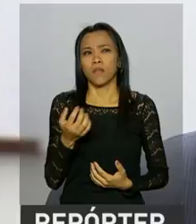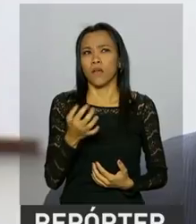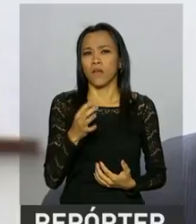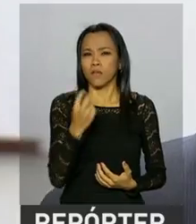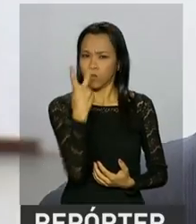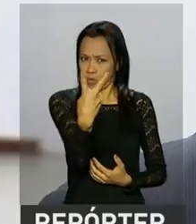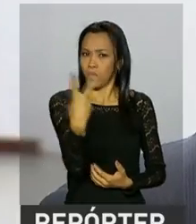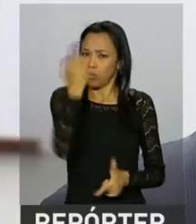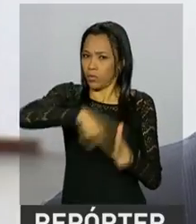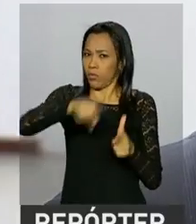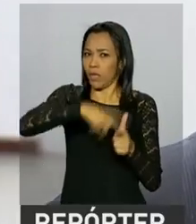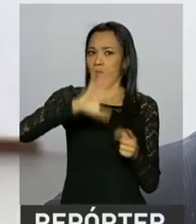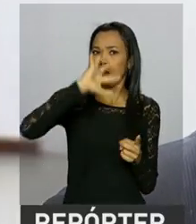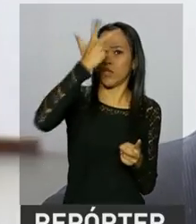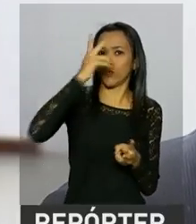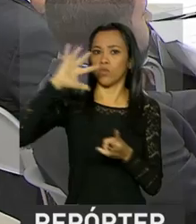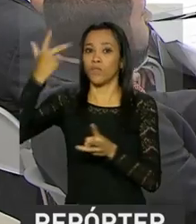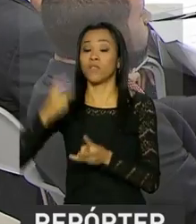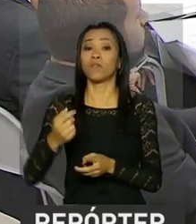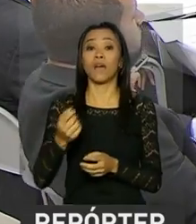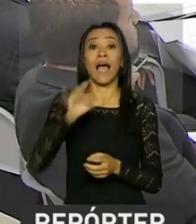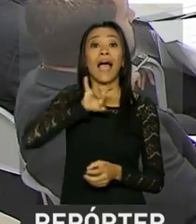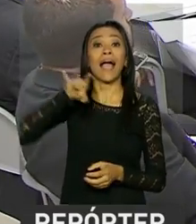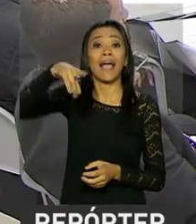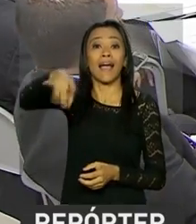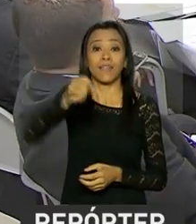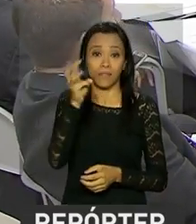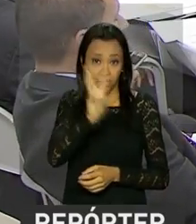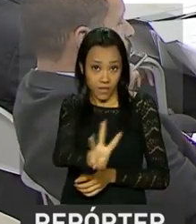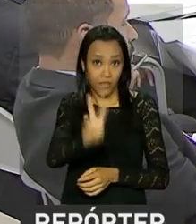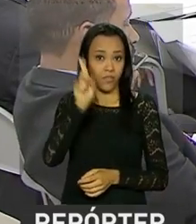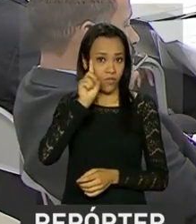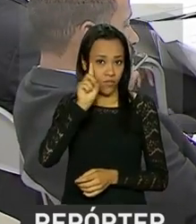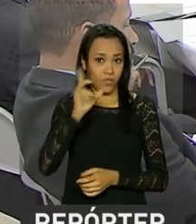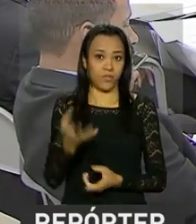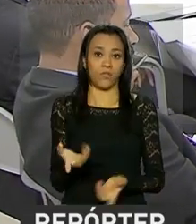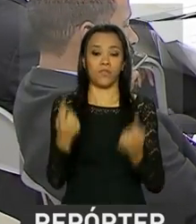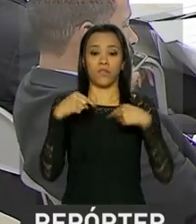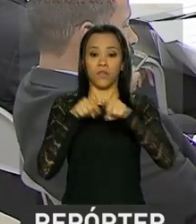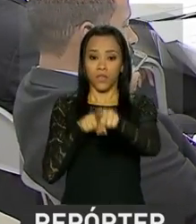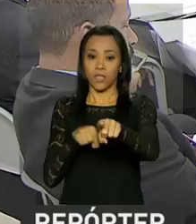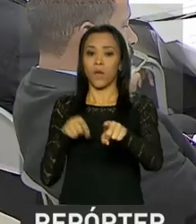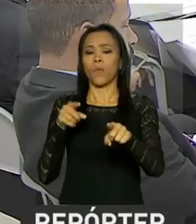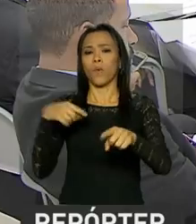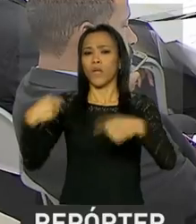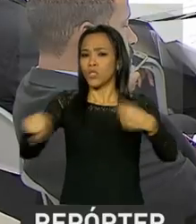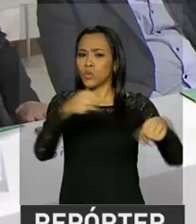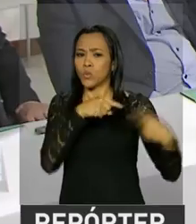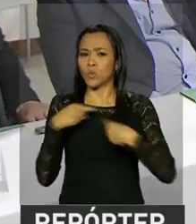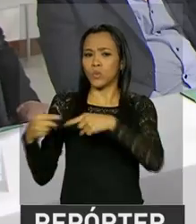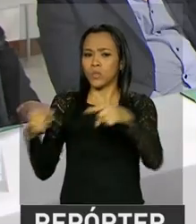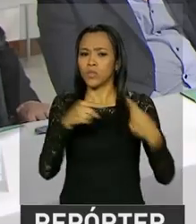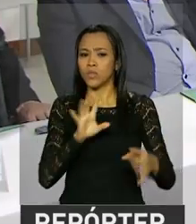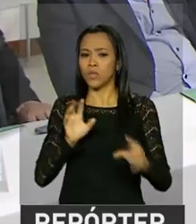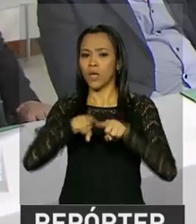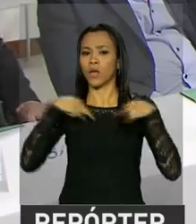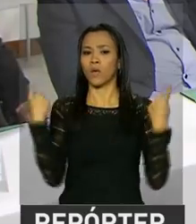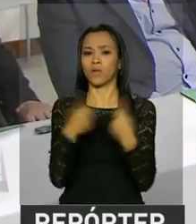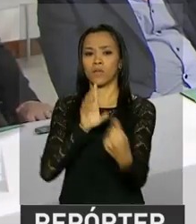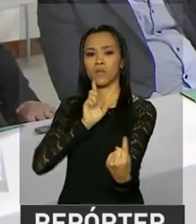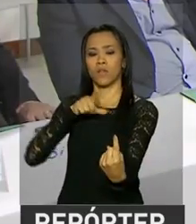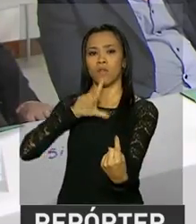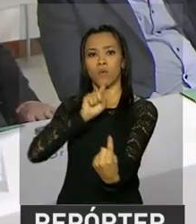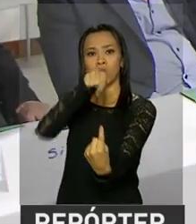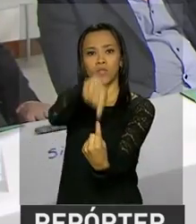problemas resolvidos a cada três dias. Além de discutir os resultados do AgroMais, a reunião teve o objetivo de